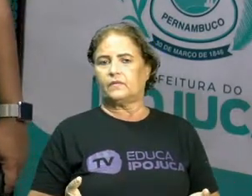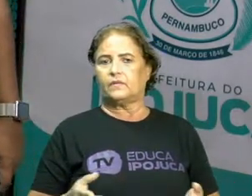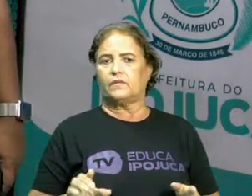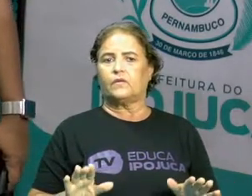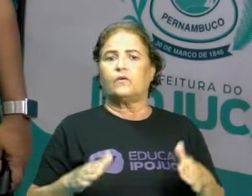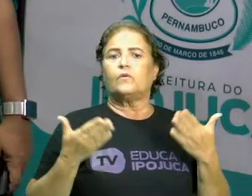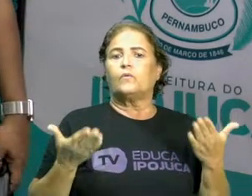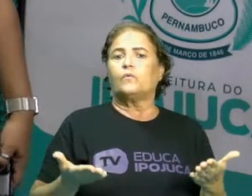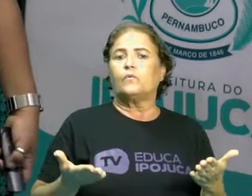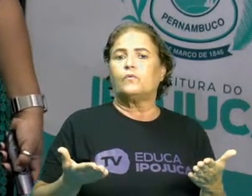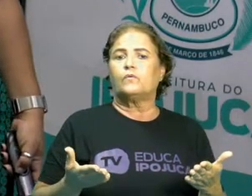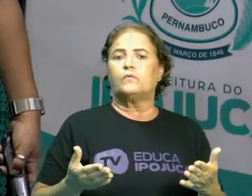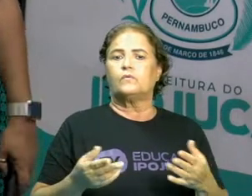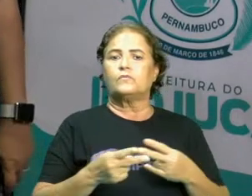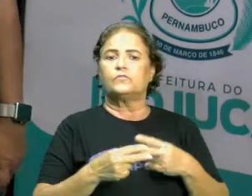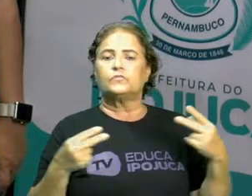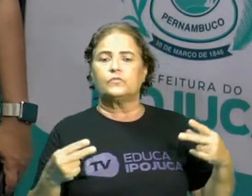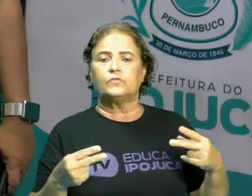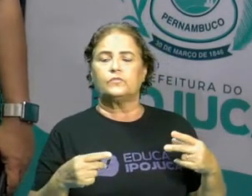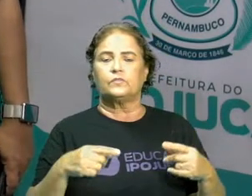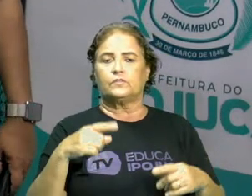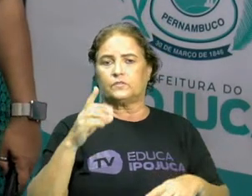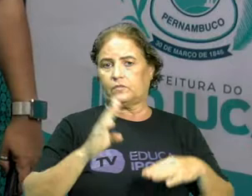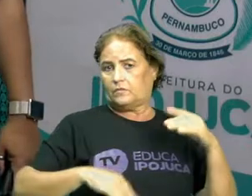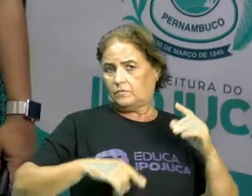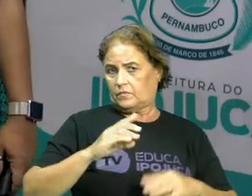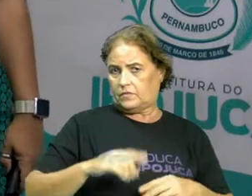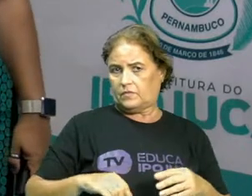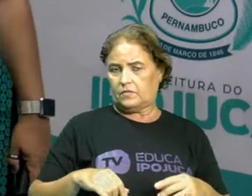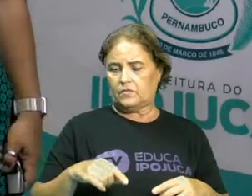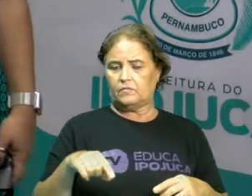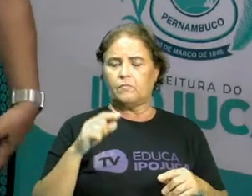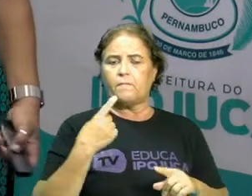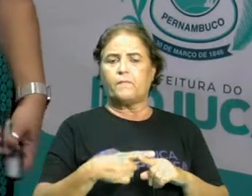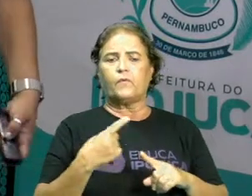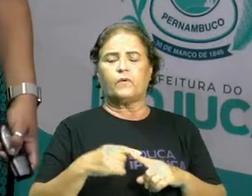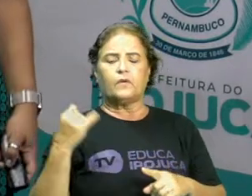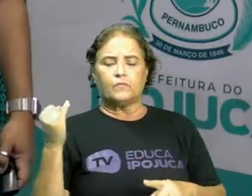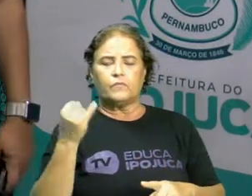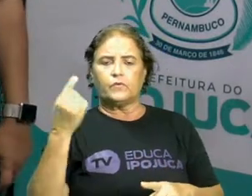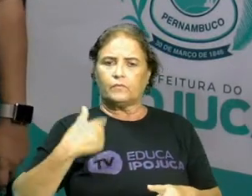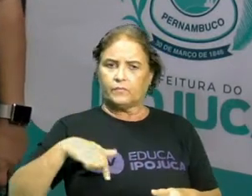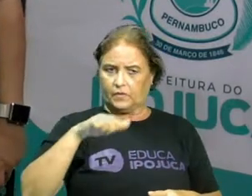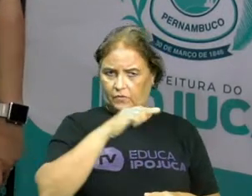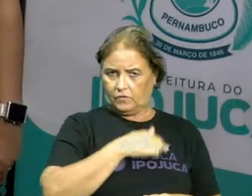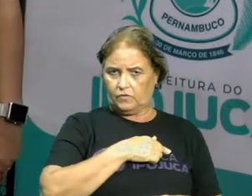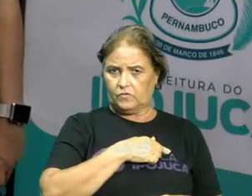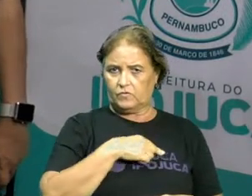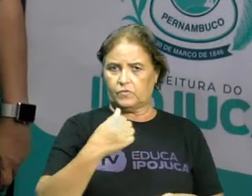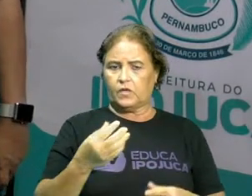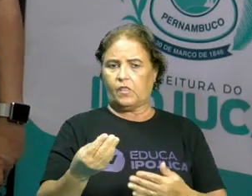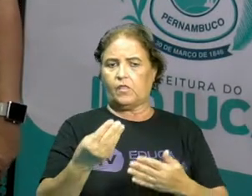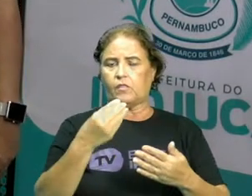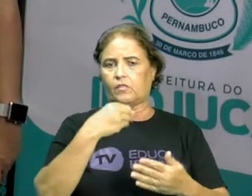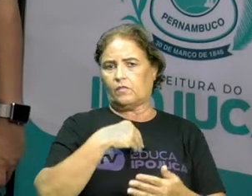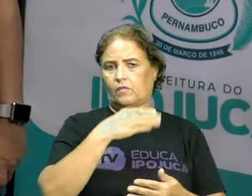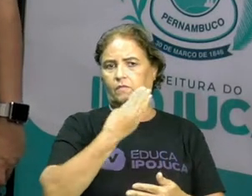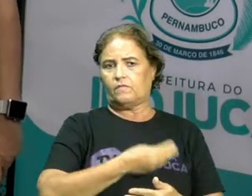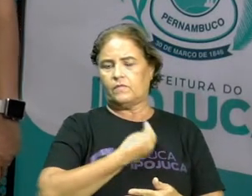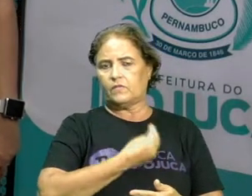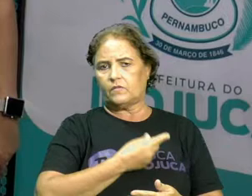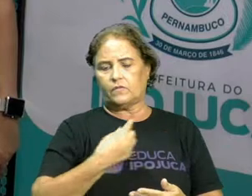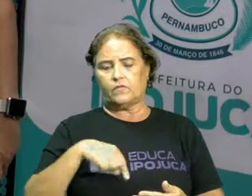as propriedades da matéria? E por que isso é tão importante para a gente? Vocês vão entender que isso faz mais parte da vida da gente do que a gente imagina.